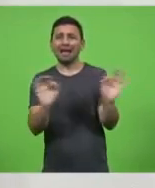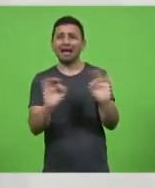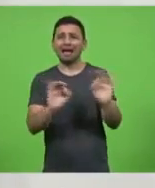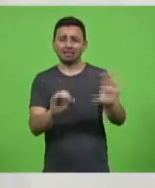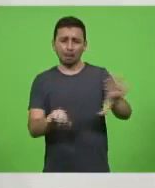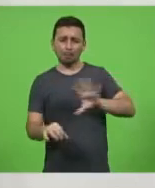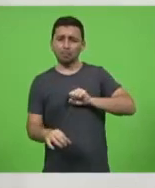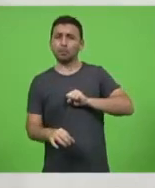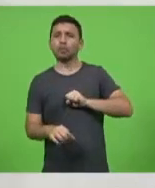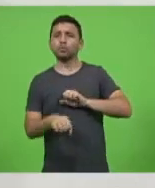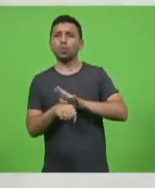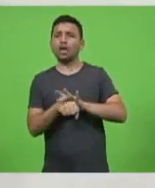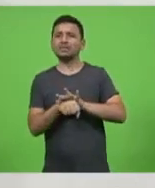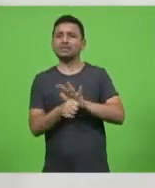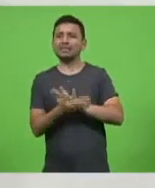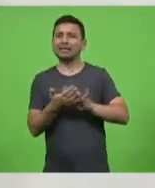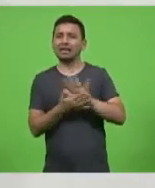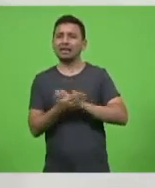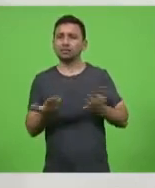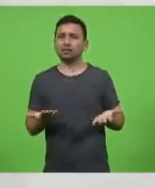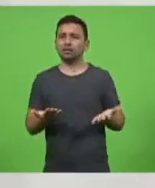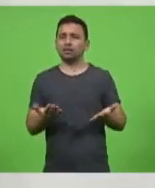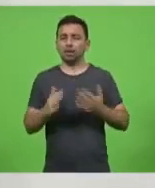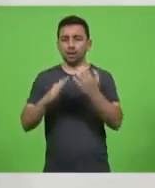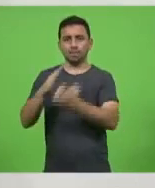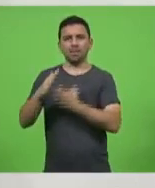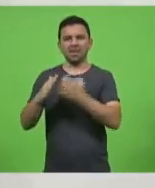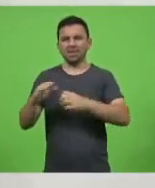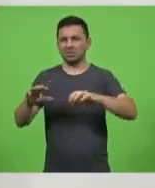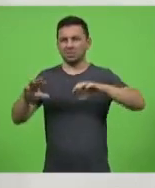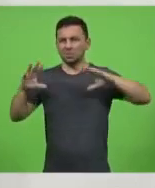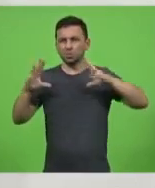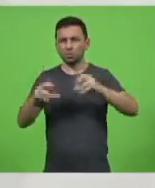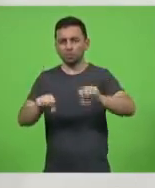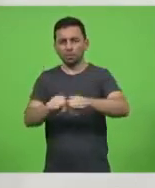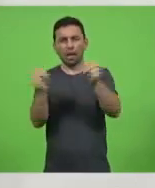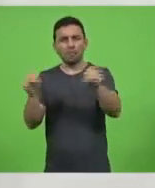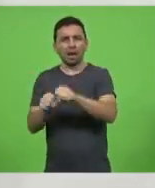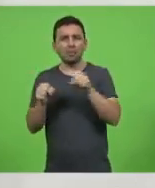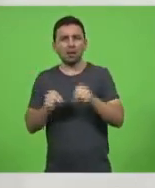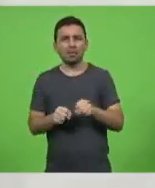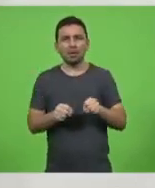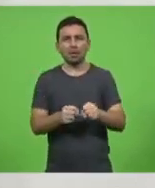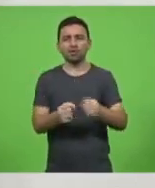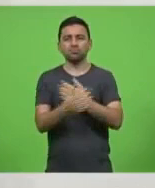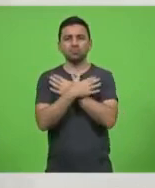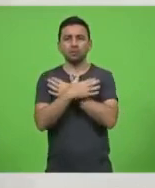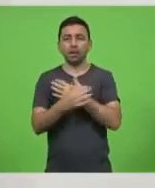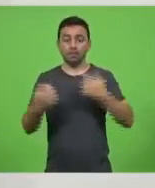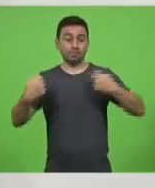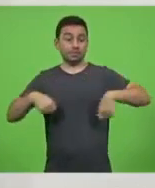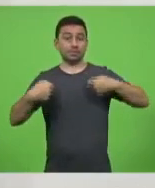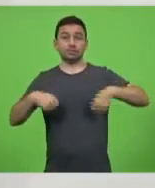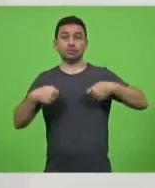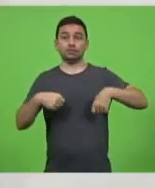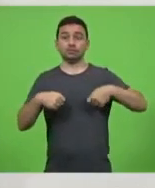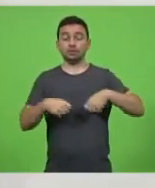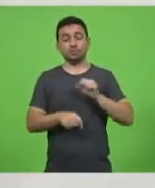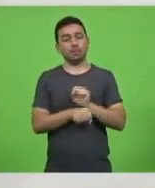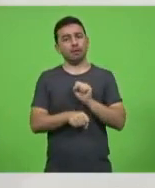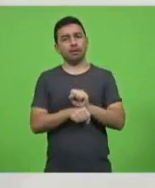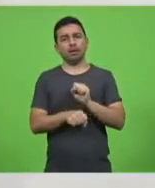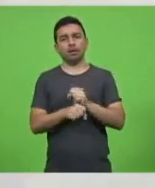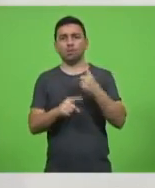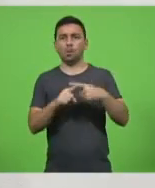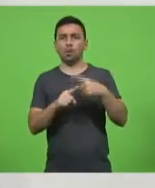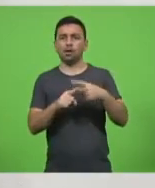-19. Empresas quebrando, desemprego em massa. Ah, mas é um período necessário para equipar os hospitais. Se